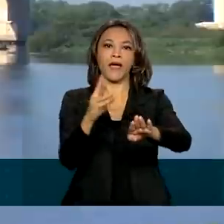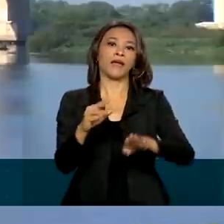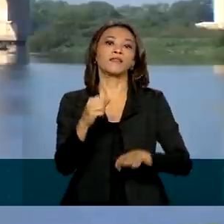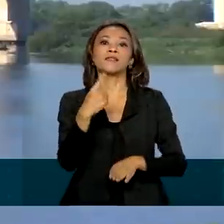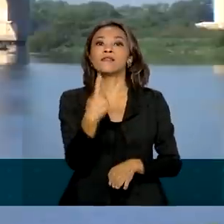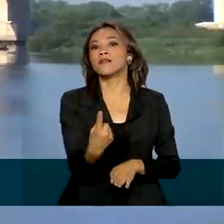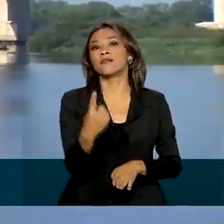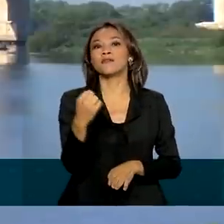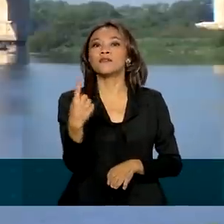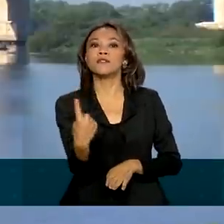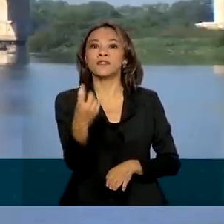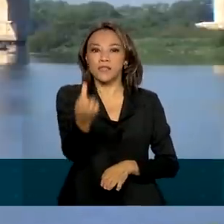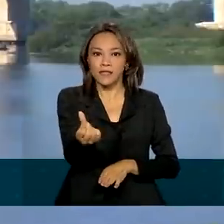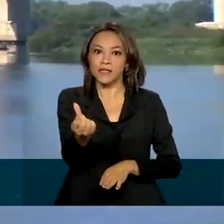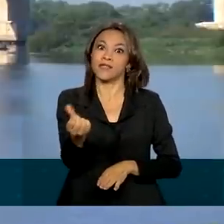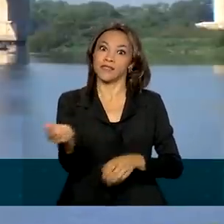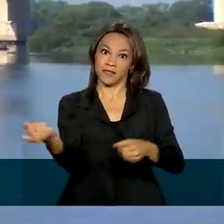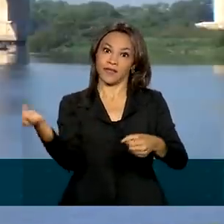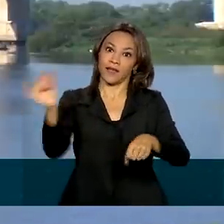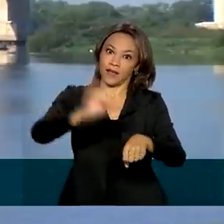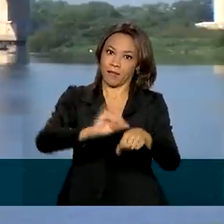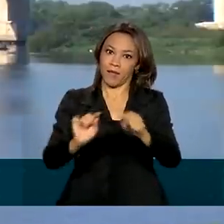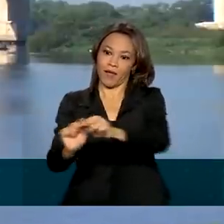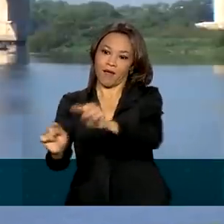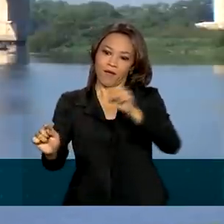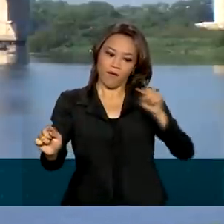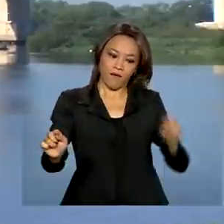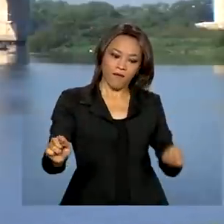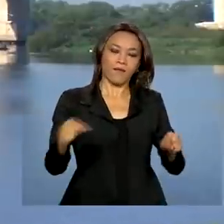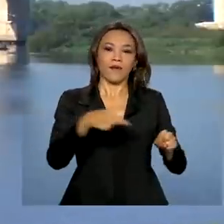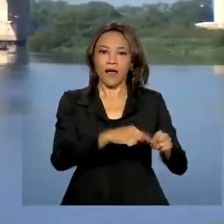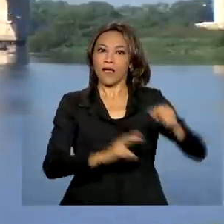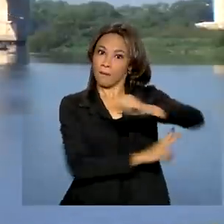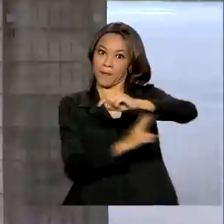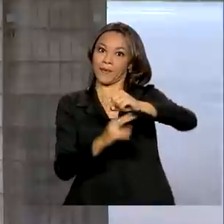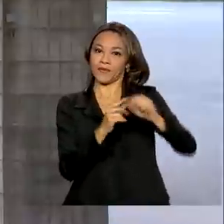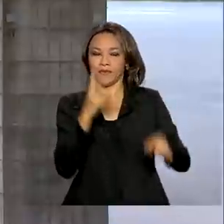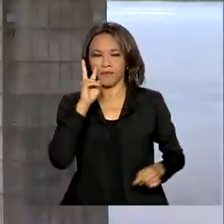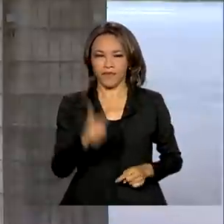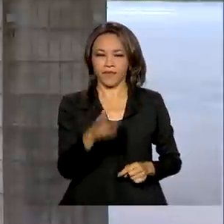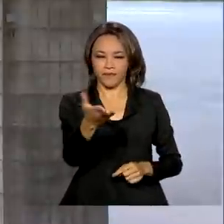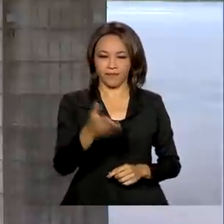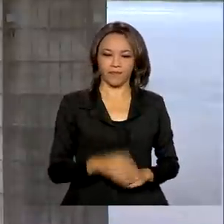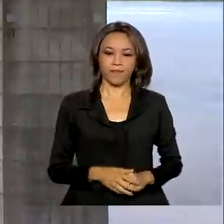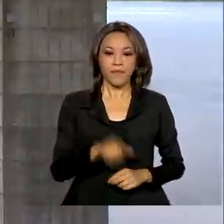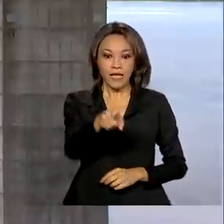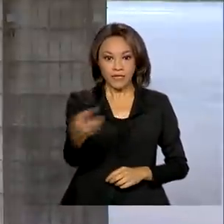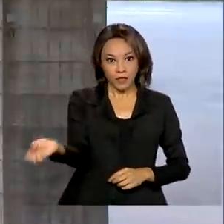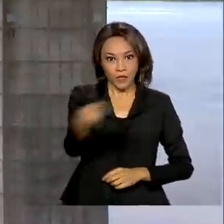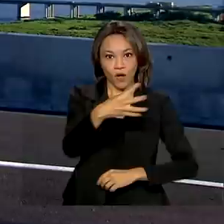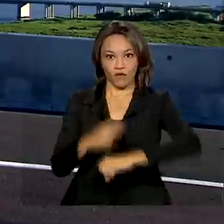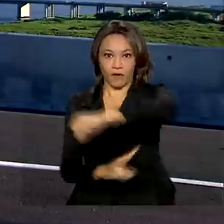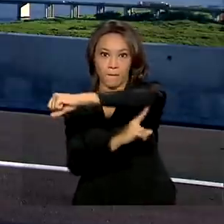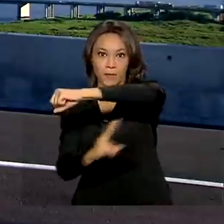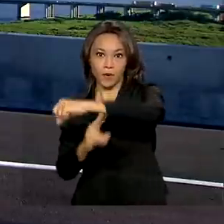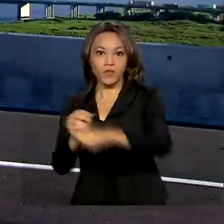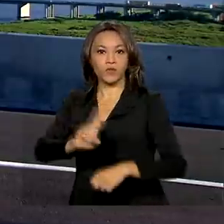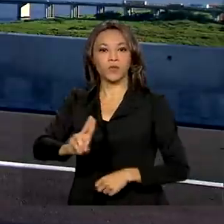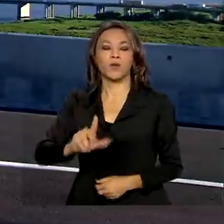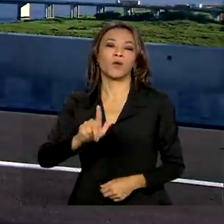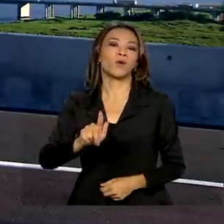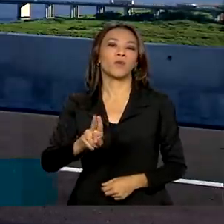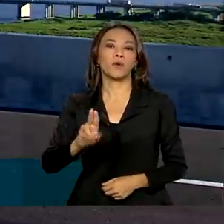Pelotas à Guaíba. Vamos ver os detalhes dessas duas obras na reportagem. A nova ponte do Guaíba vai ser uma